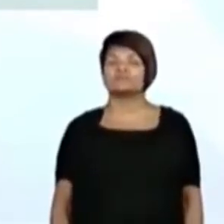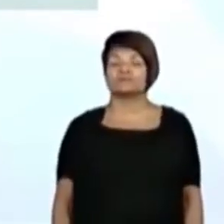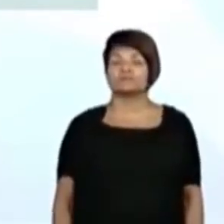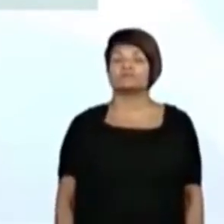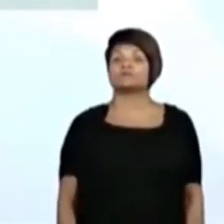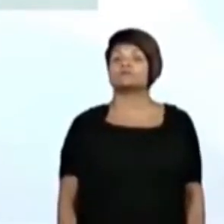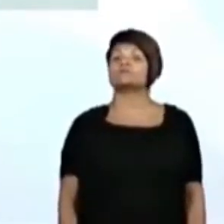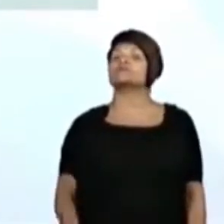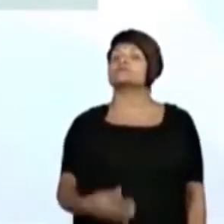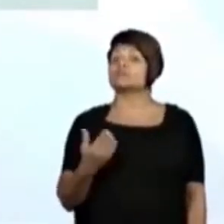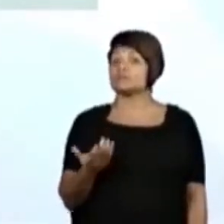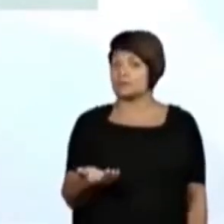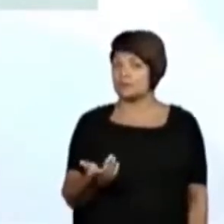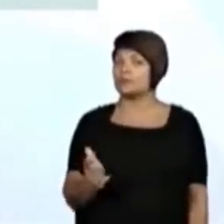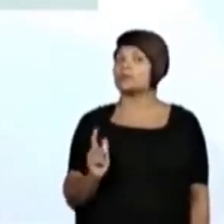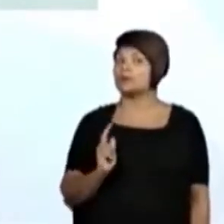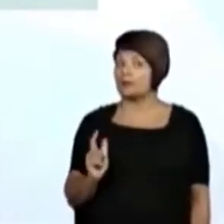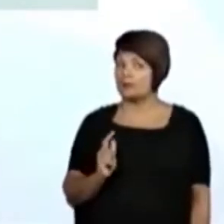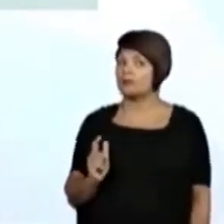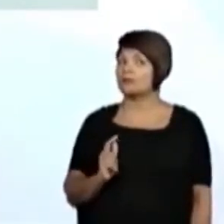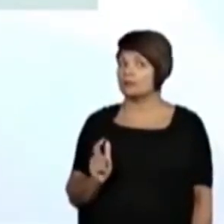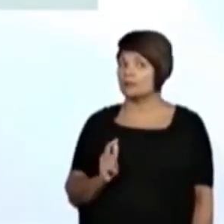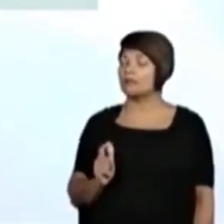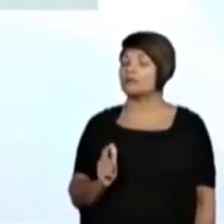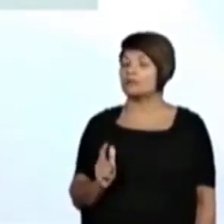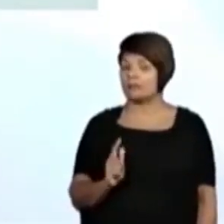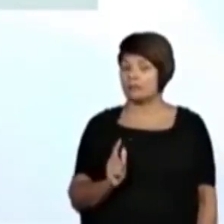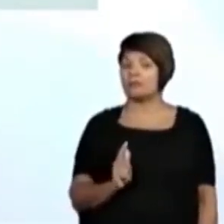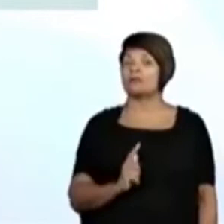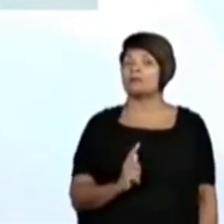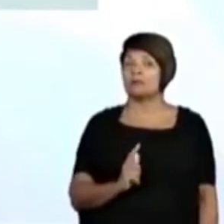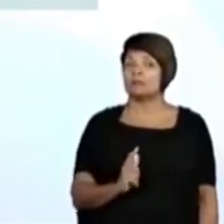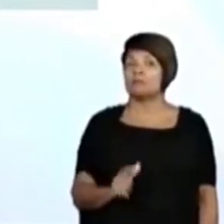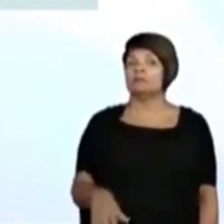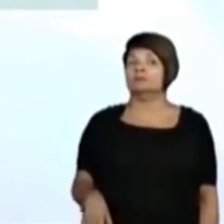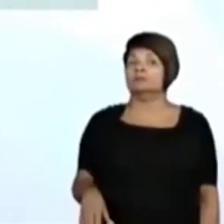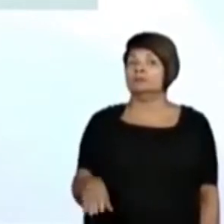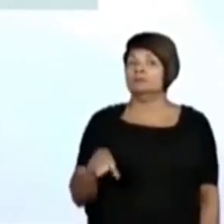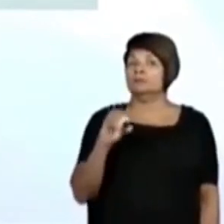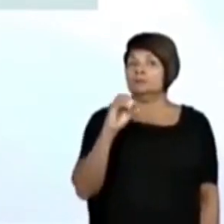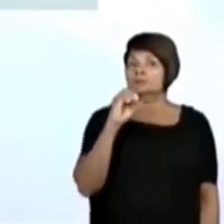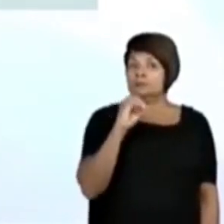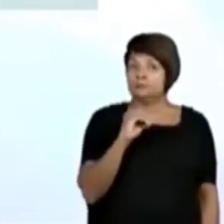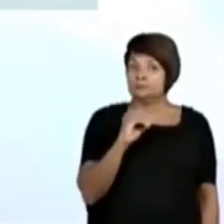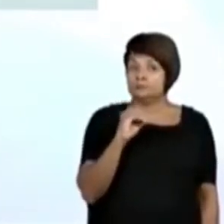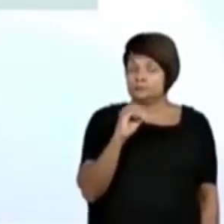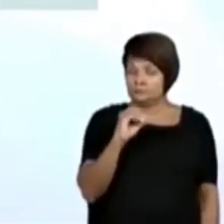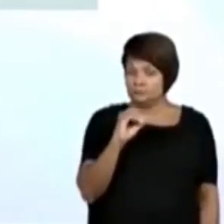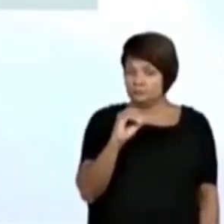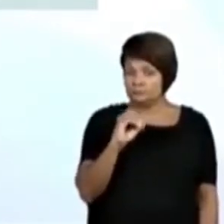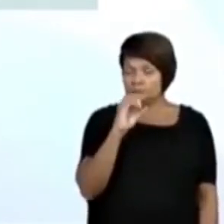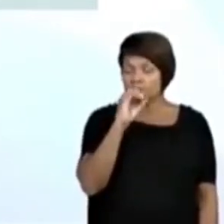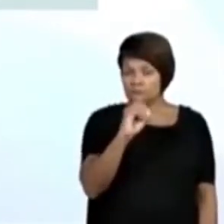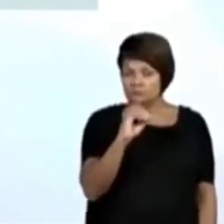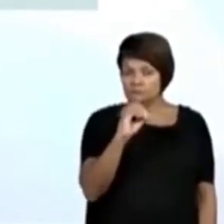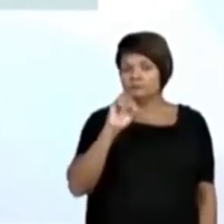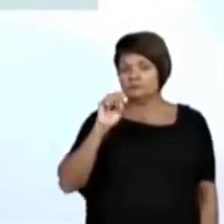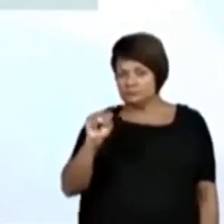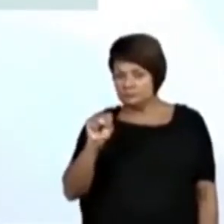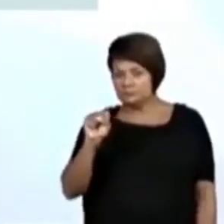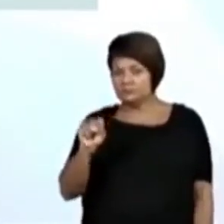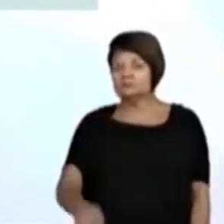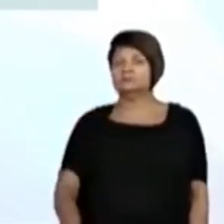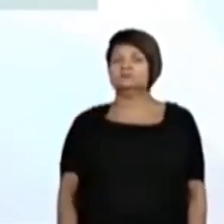Aí, eu sei que tem um pontinho aqui, mas a gente pode fingir que ele não tá aí. Aí, aqui, como que a gente lê esse daqui? 0,